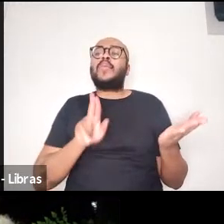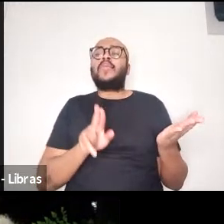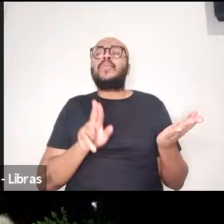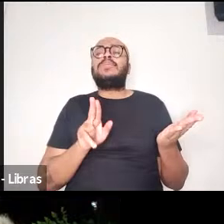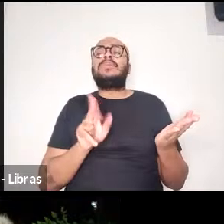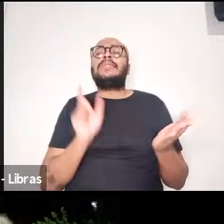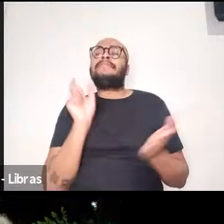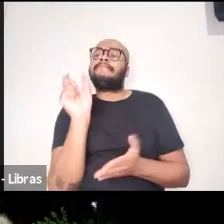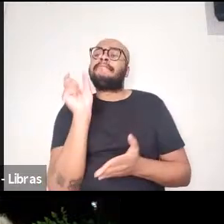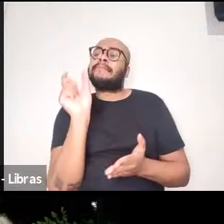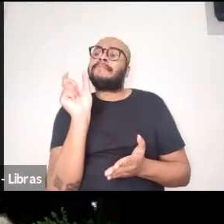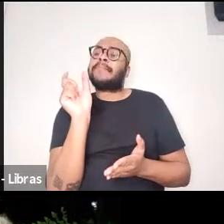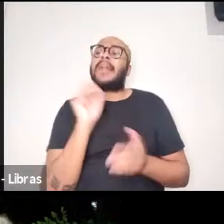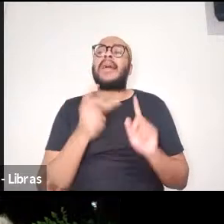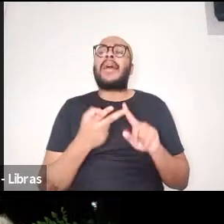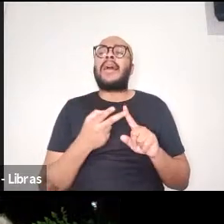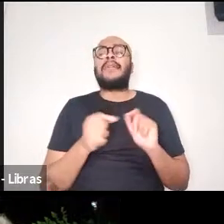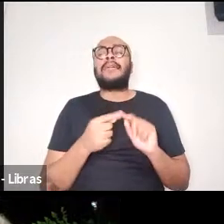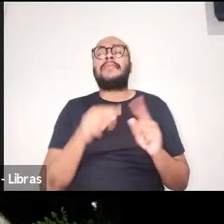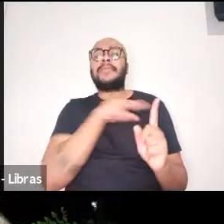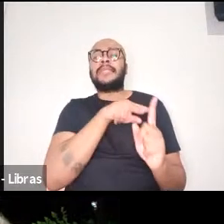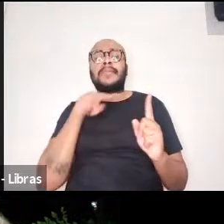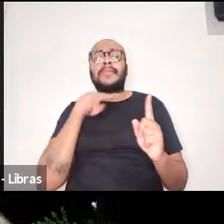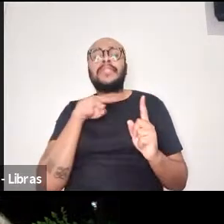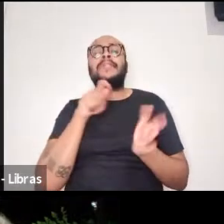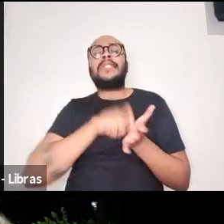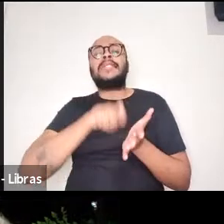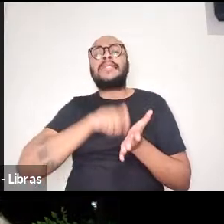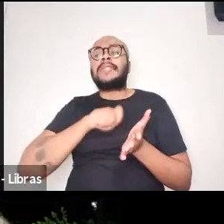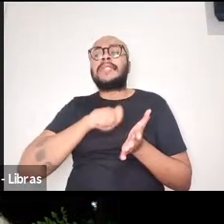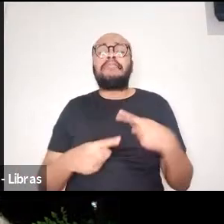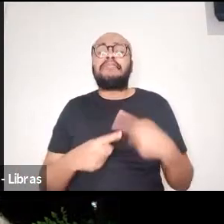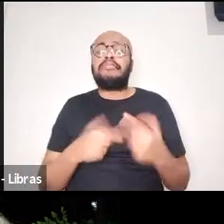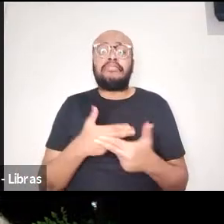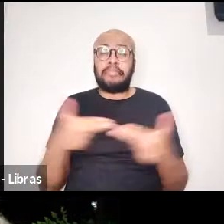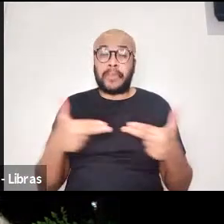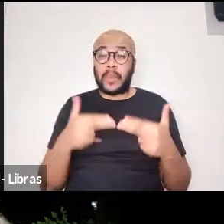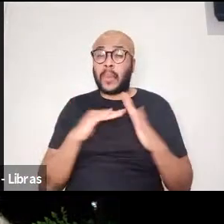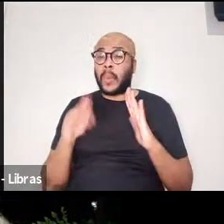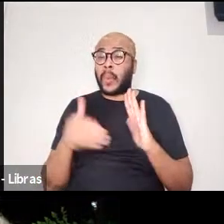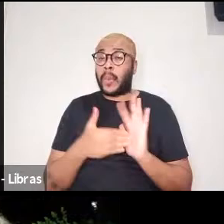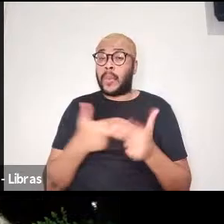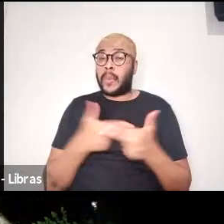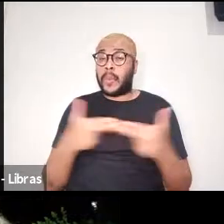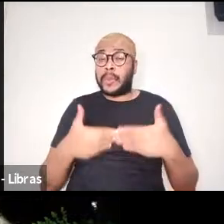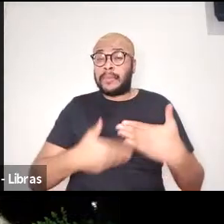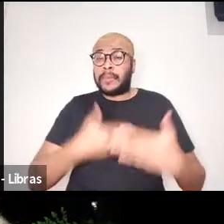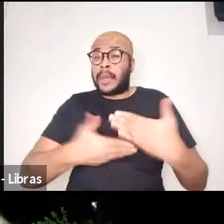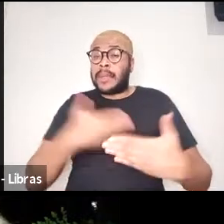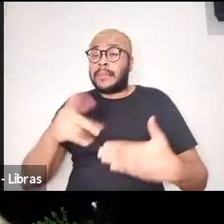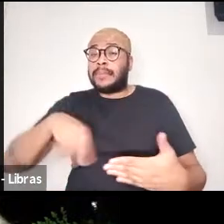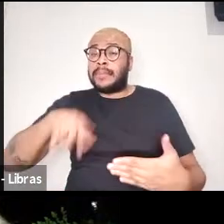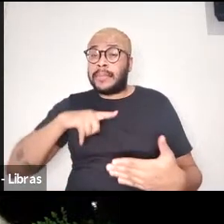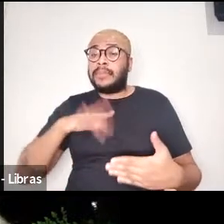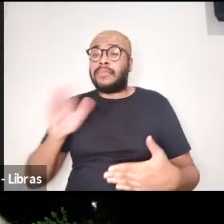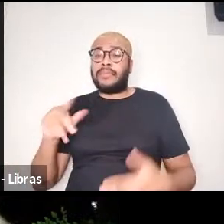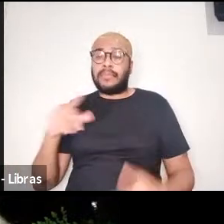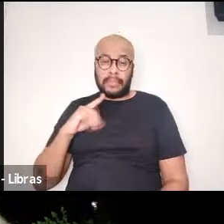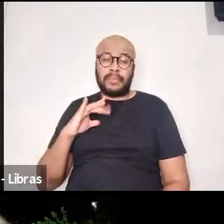Utiliza tais perspectivas de escrita? Então, ali tudo, naquele processo todo, há um